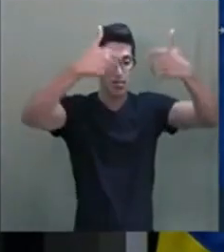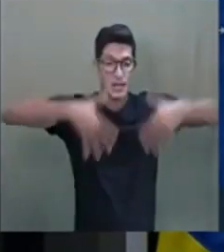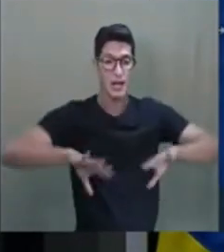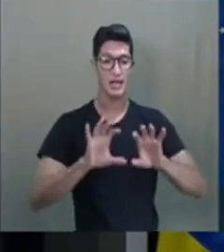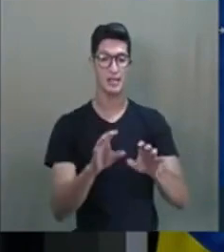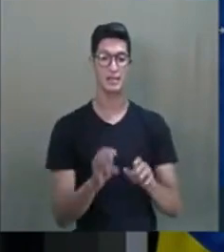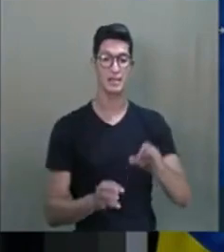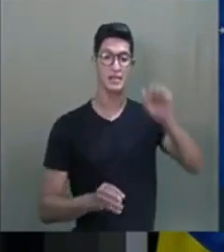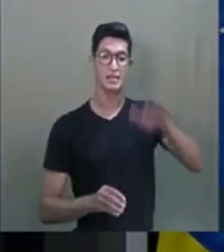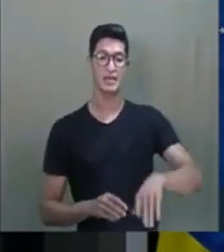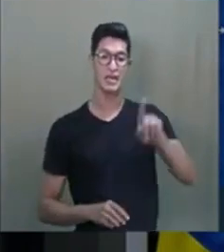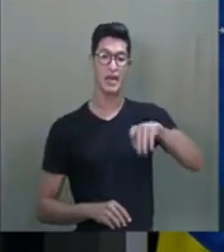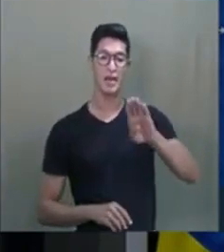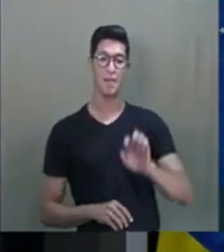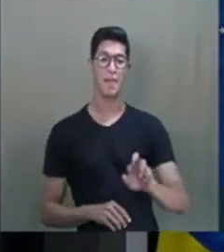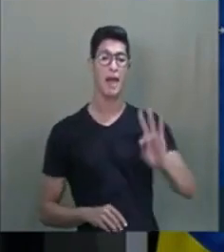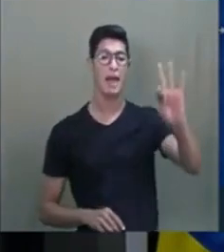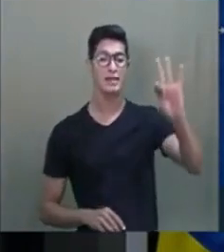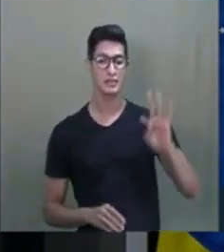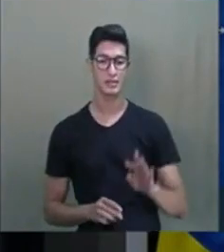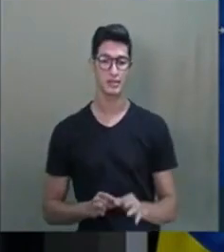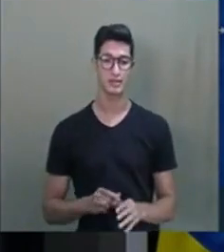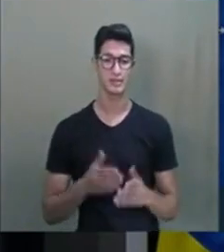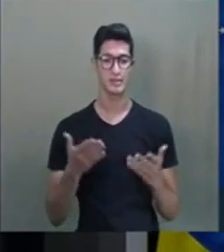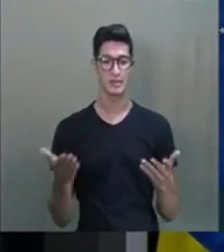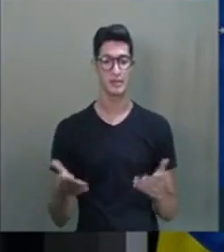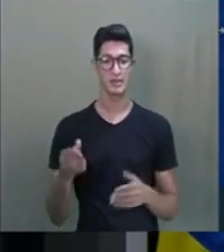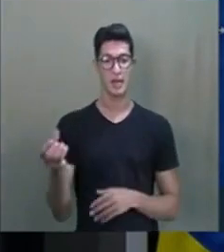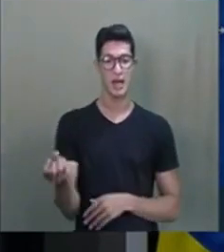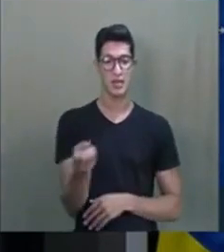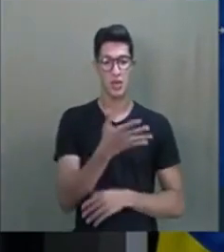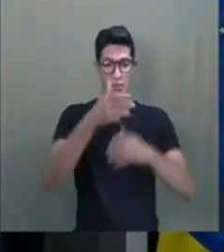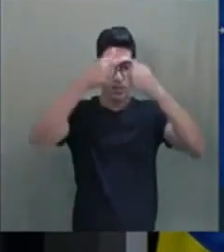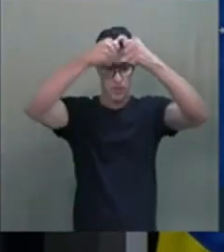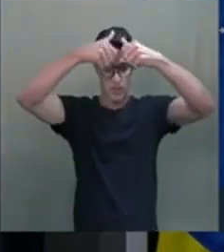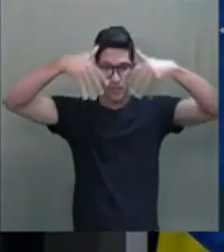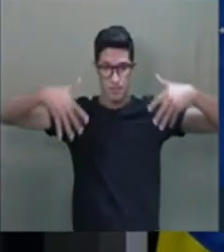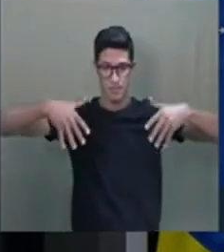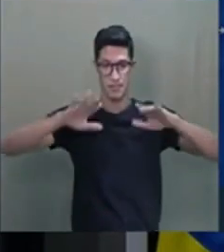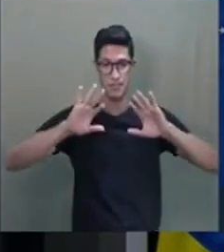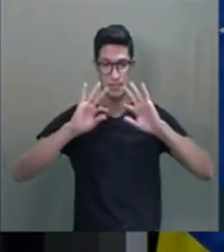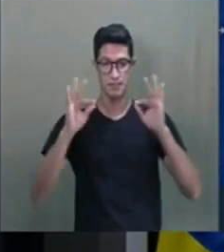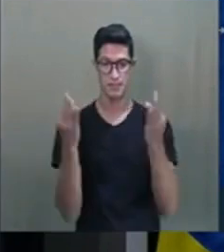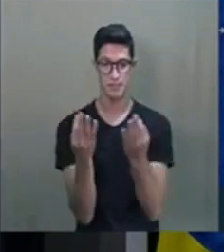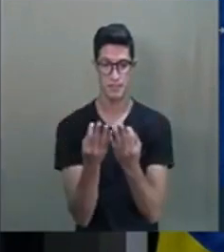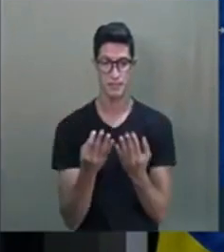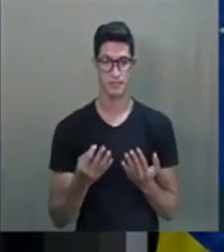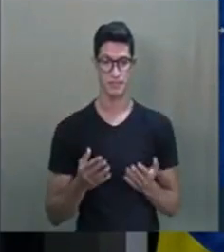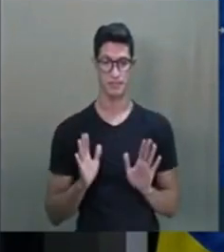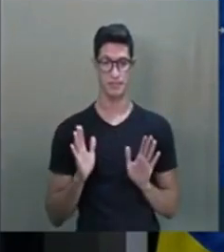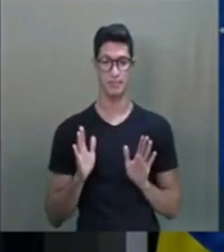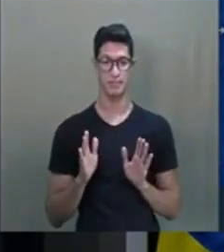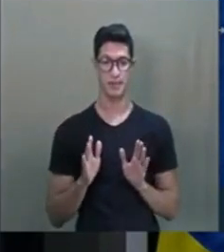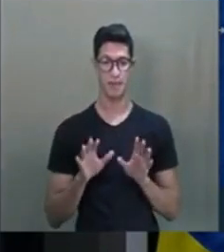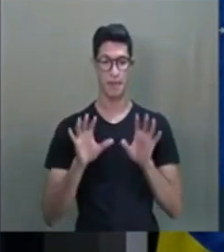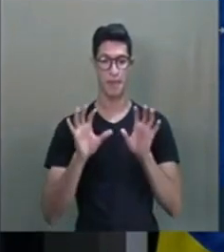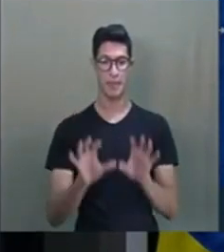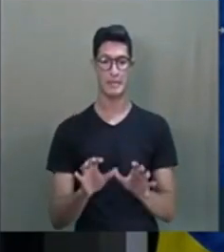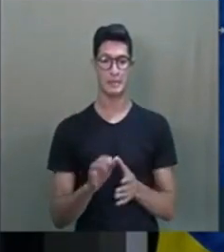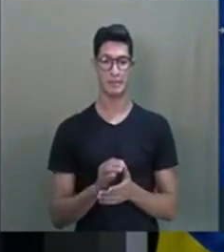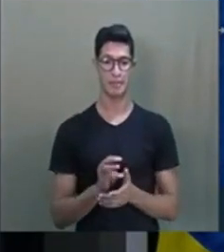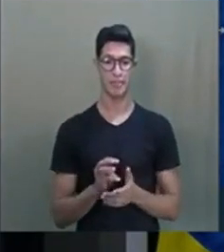isso. Quem é Bert Hellinger? Então, as novas constelações familiares. E assim,